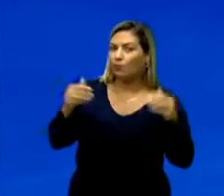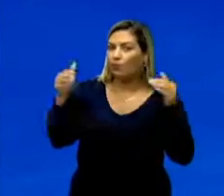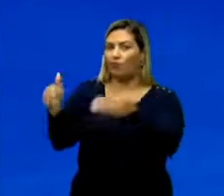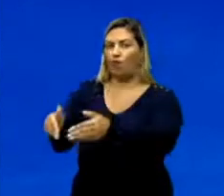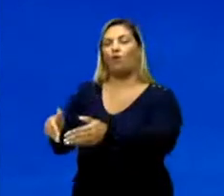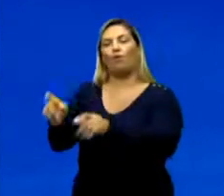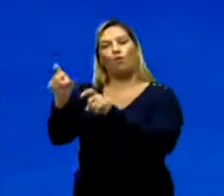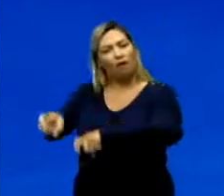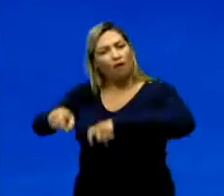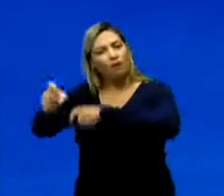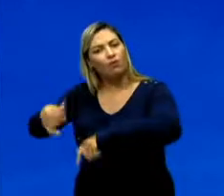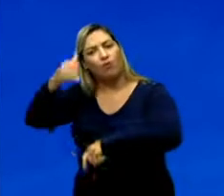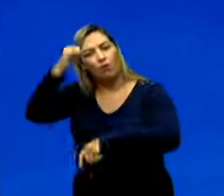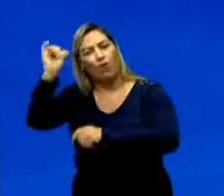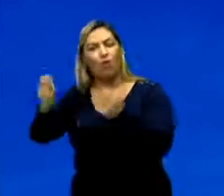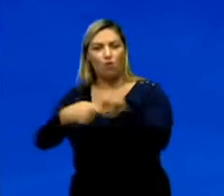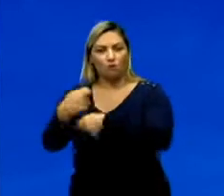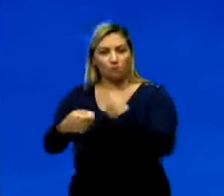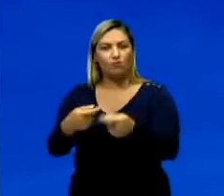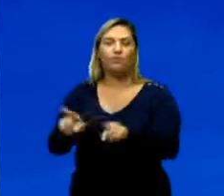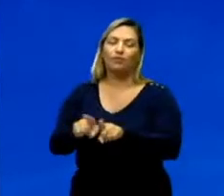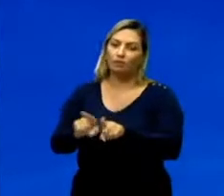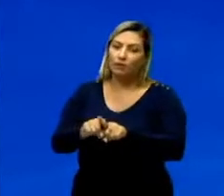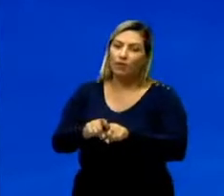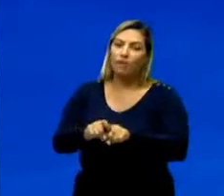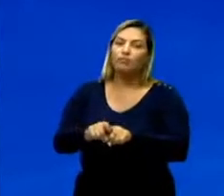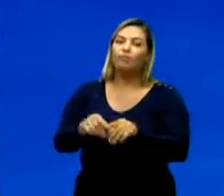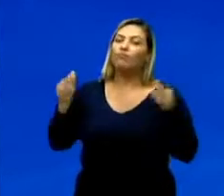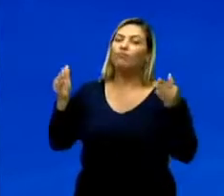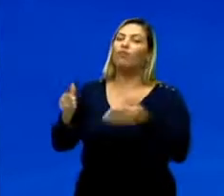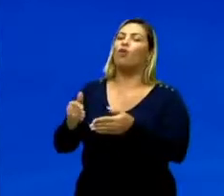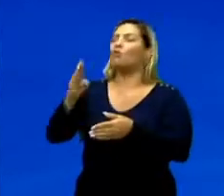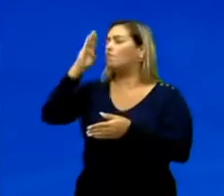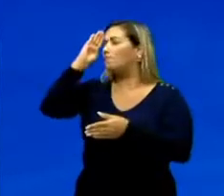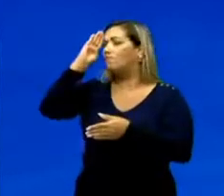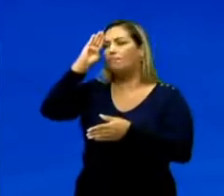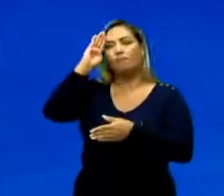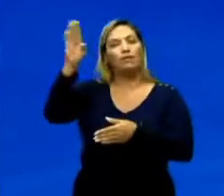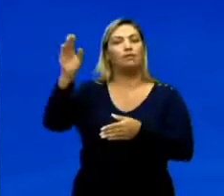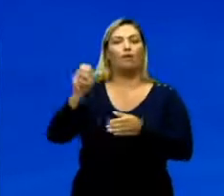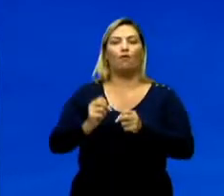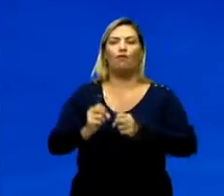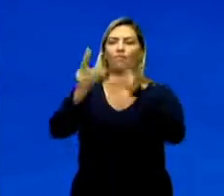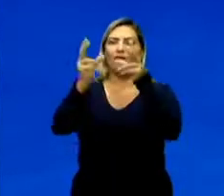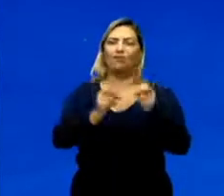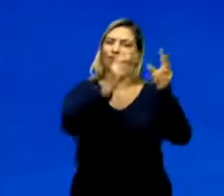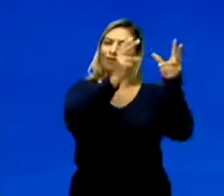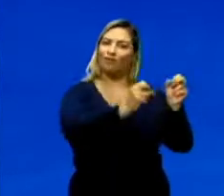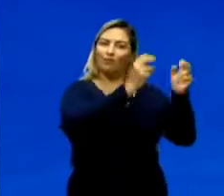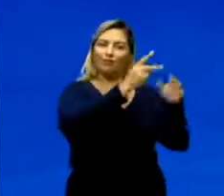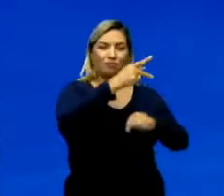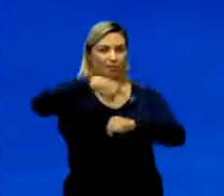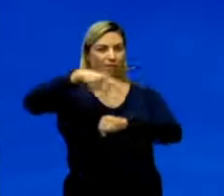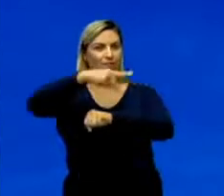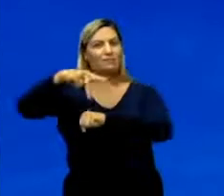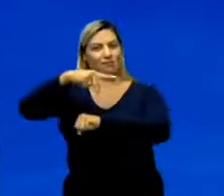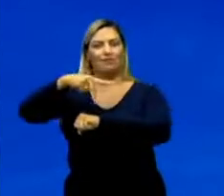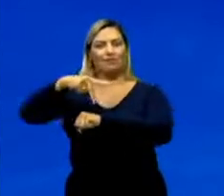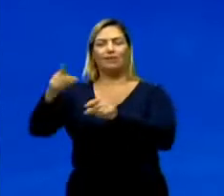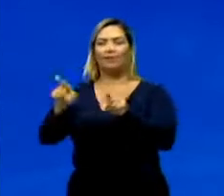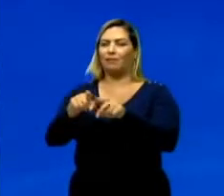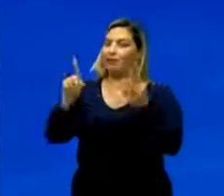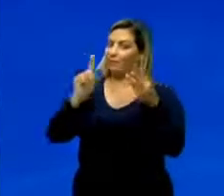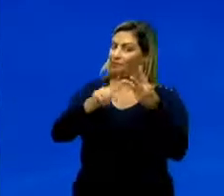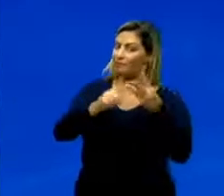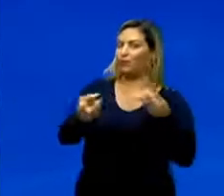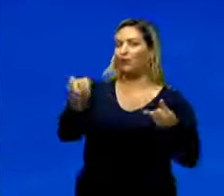agronegócio, ela é primordialmente exportadora. E, cultural,